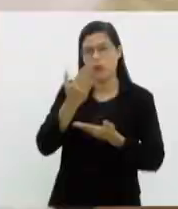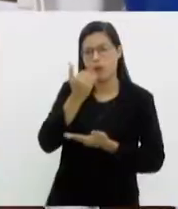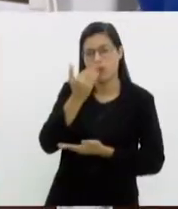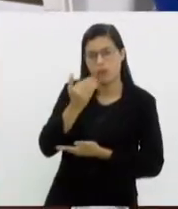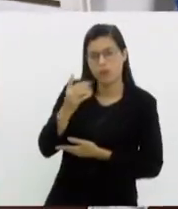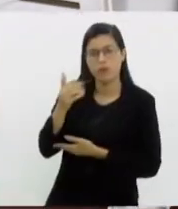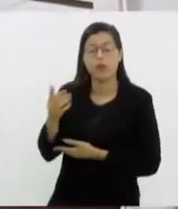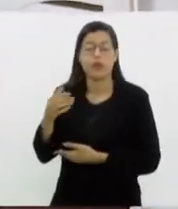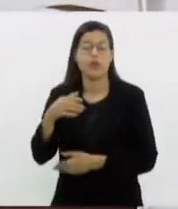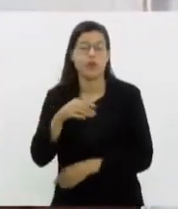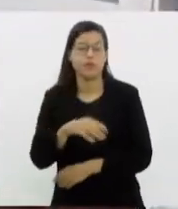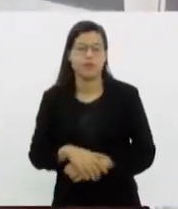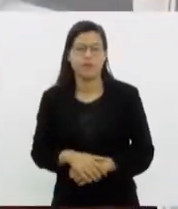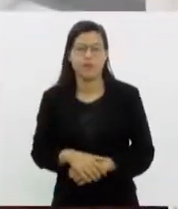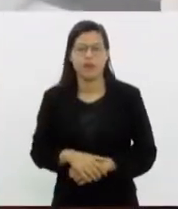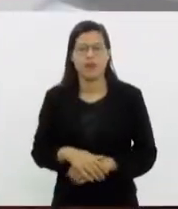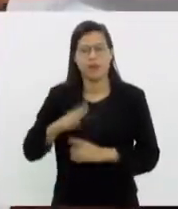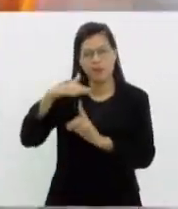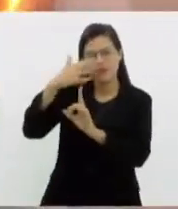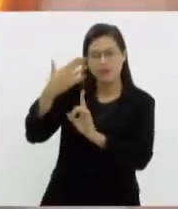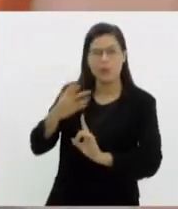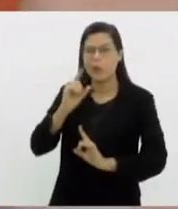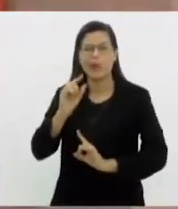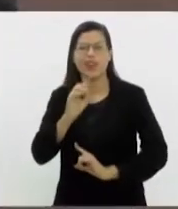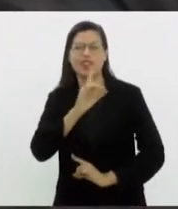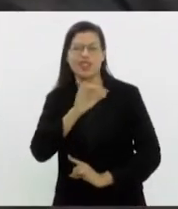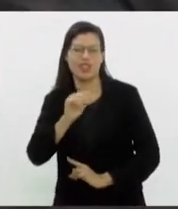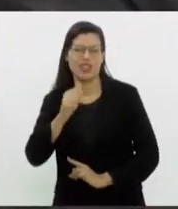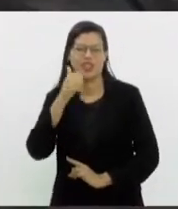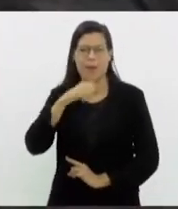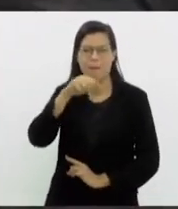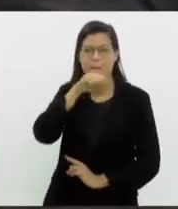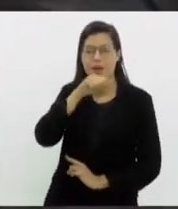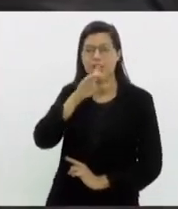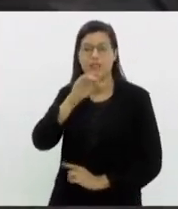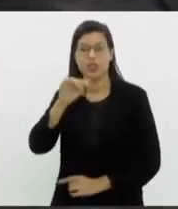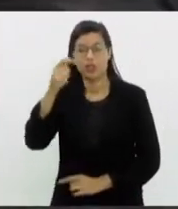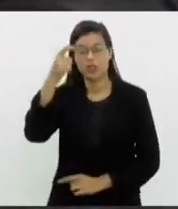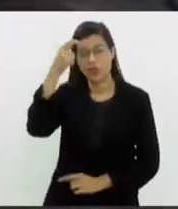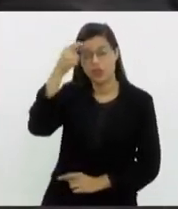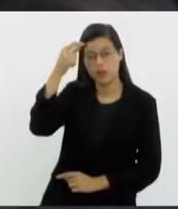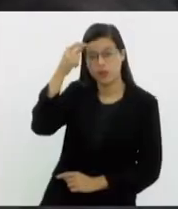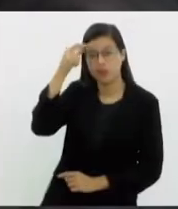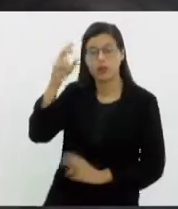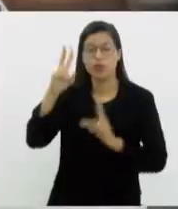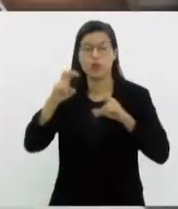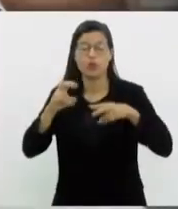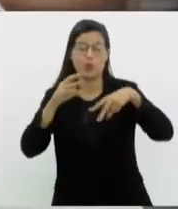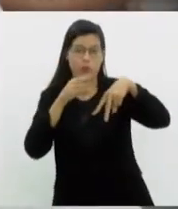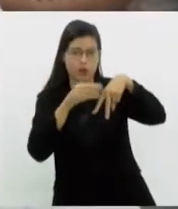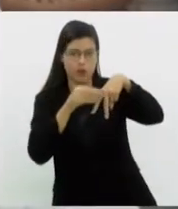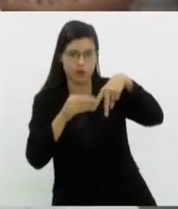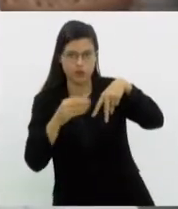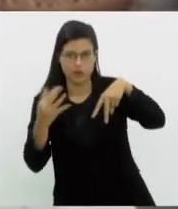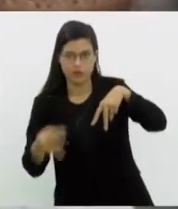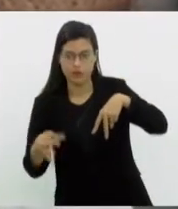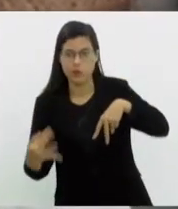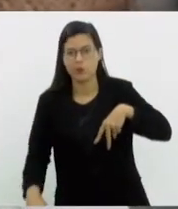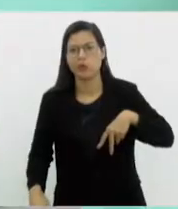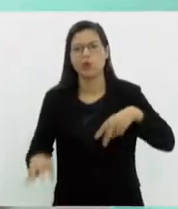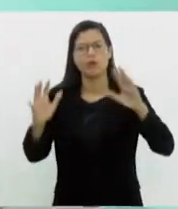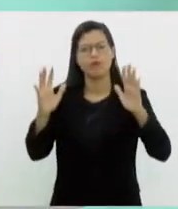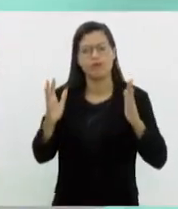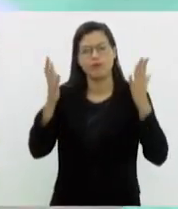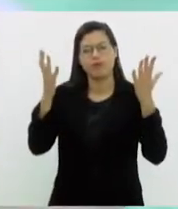cariocas homenageia o Dia das Mães. Dia Nacional de Conscientização sobre a Fibromialgia será celebrado no